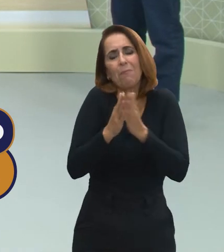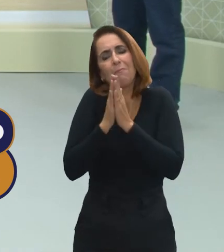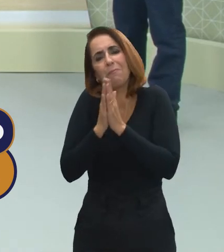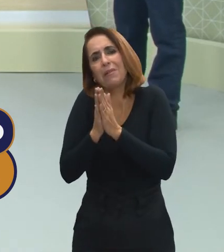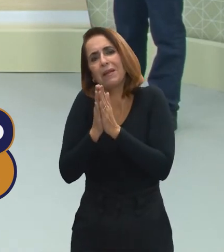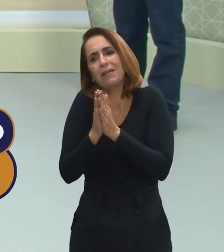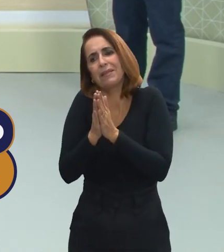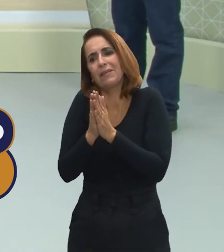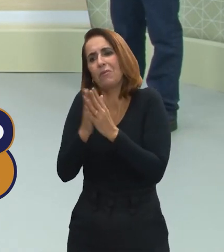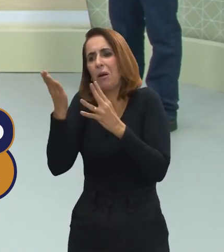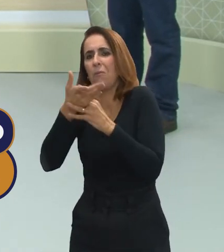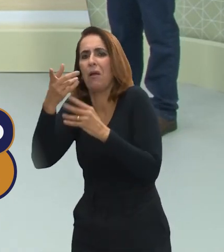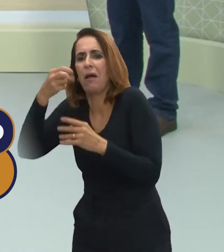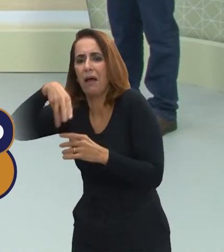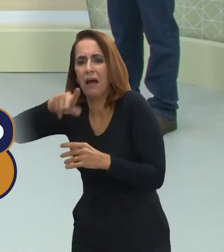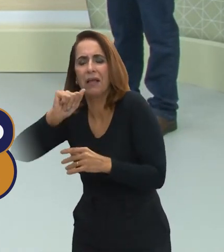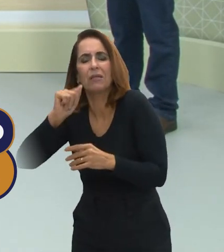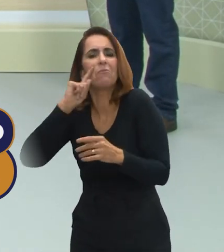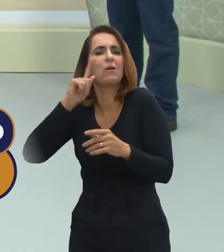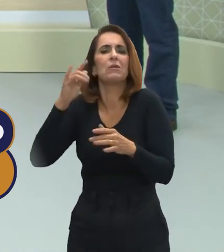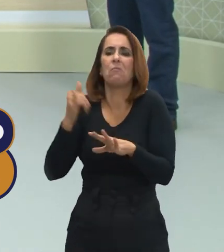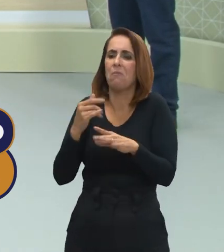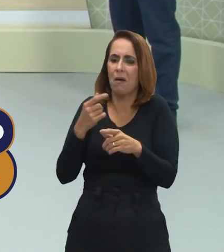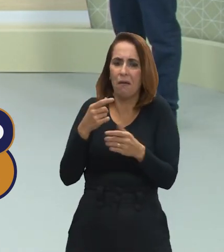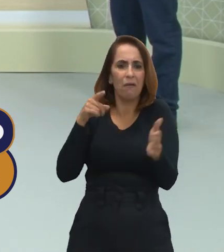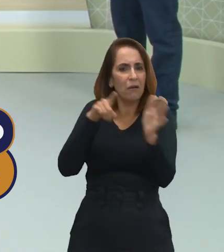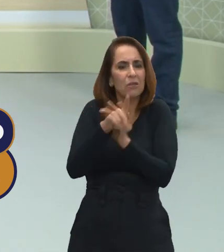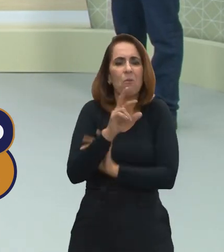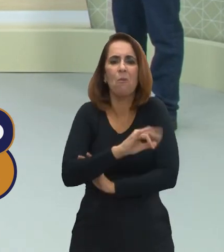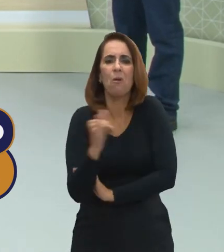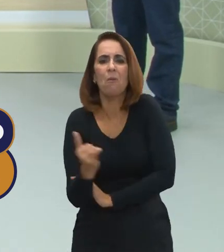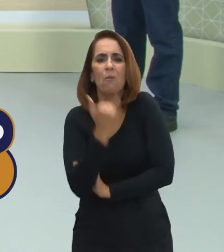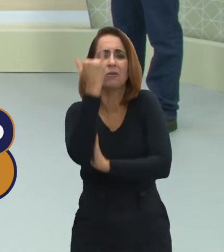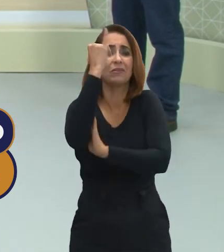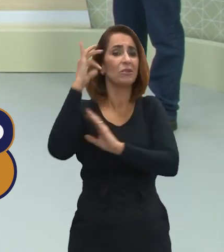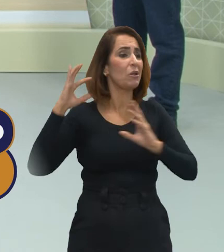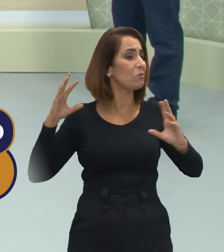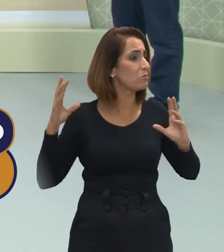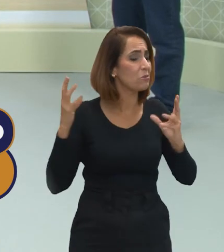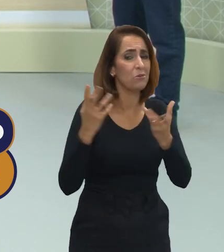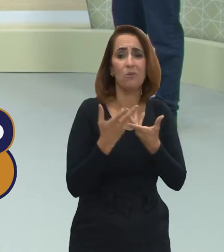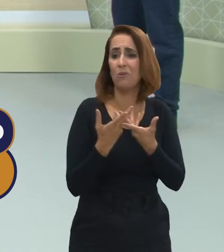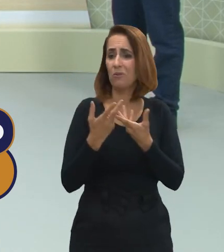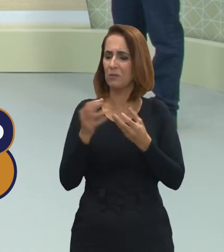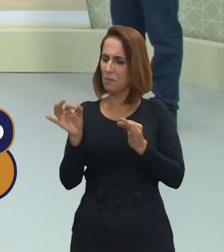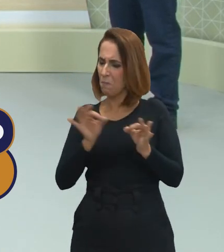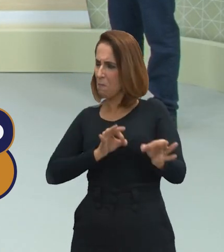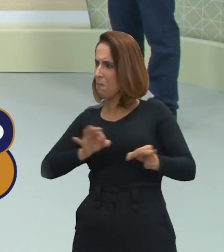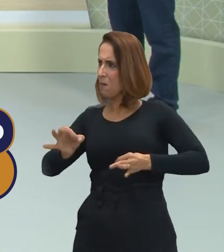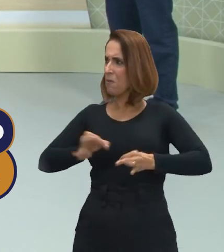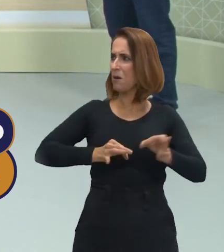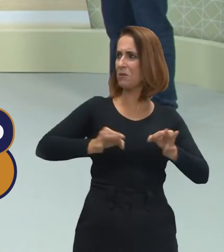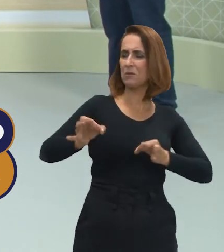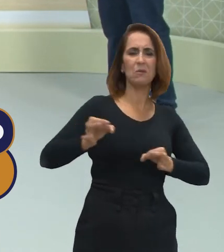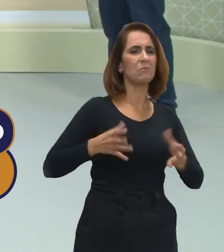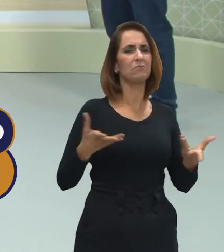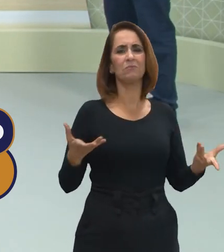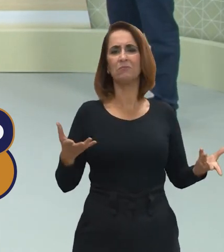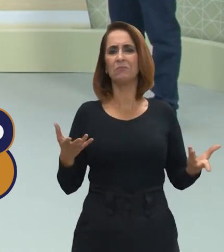perdão, mas uma questão muito importante que além de toda essa preparação,